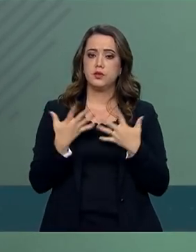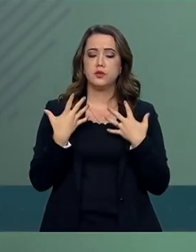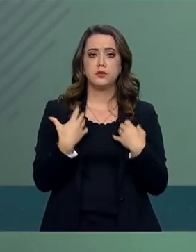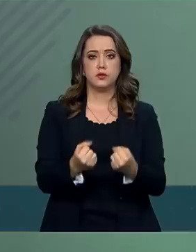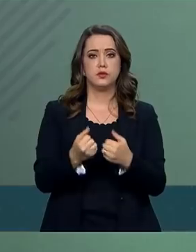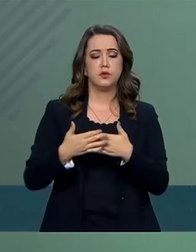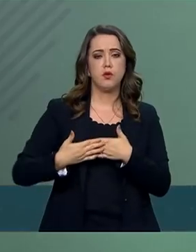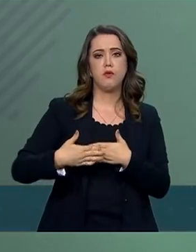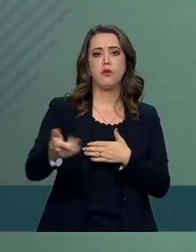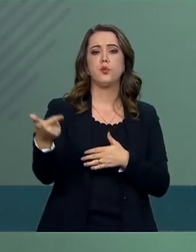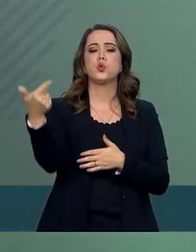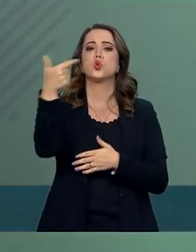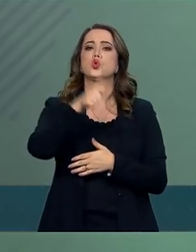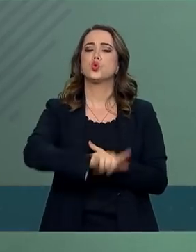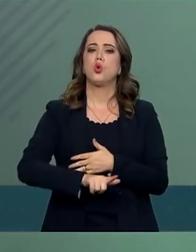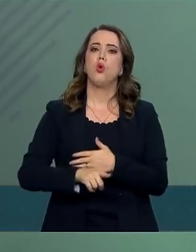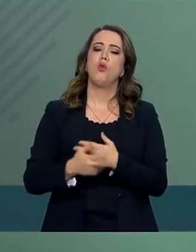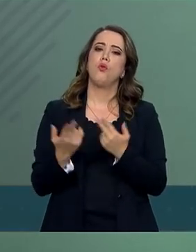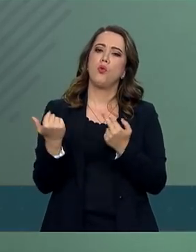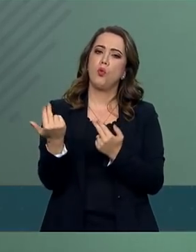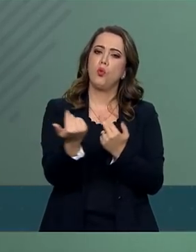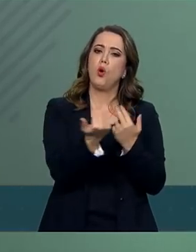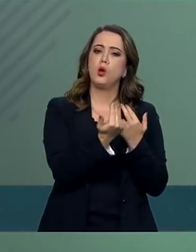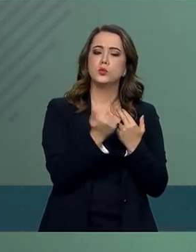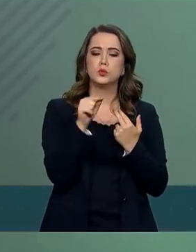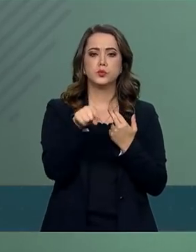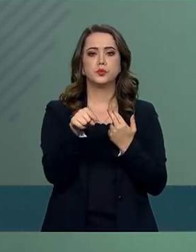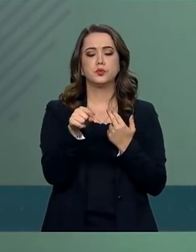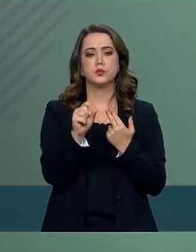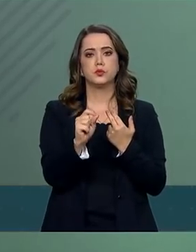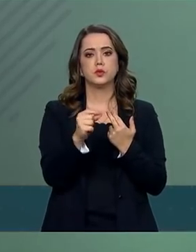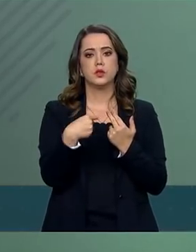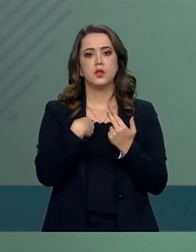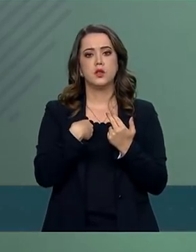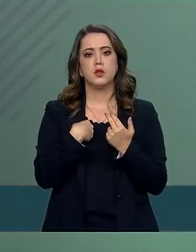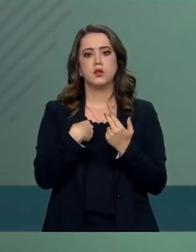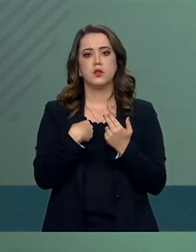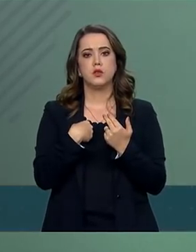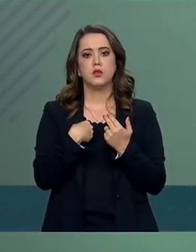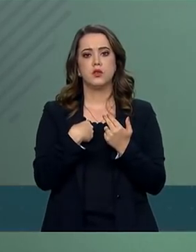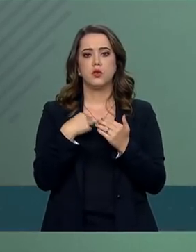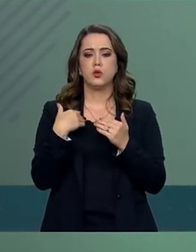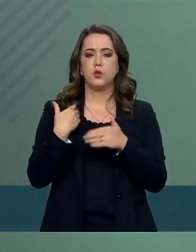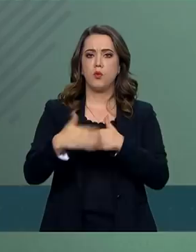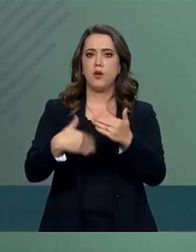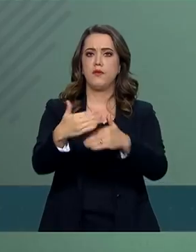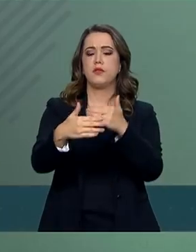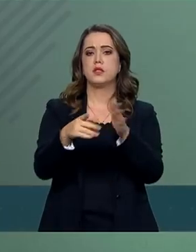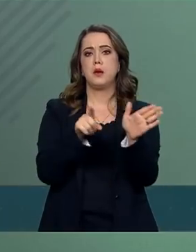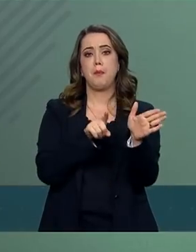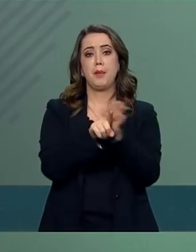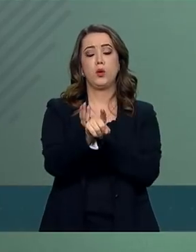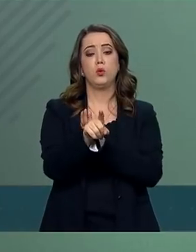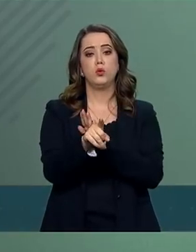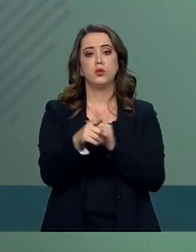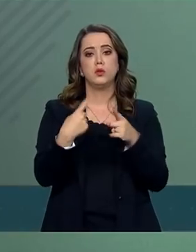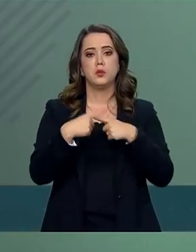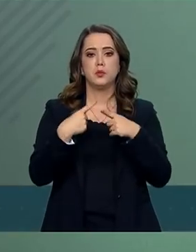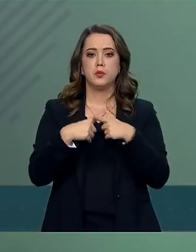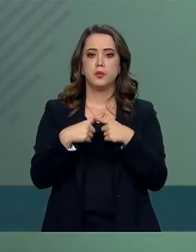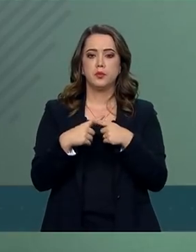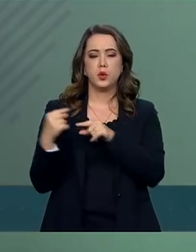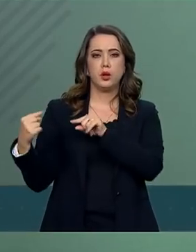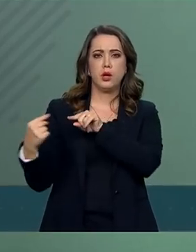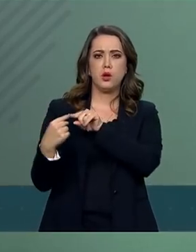vamos retomar o procedimento de que eu não avance a pergunta porque, em